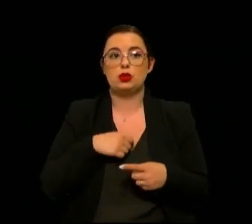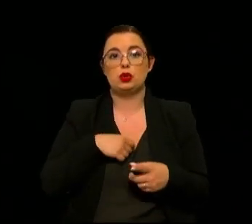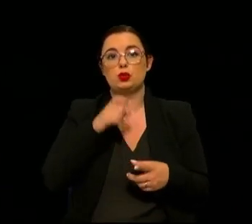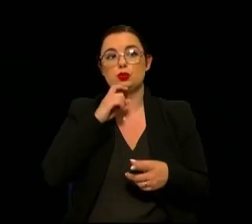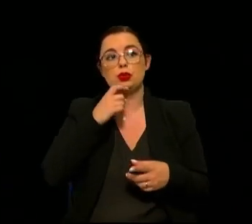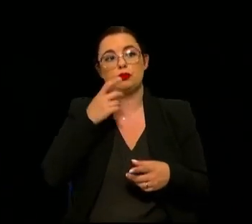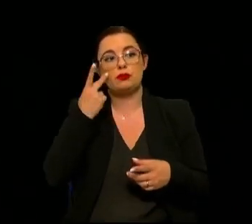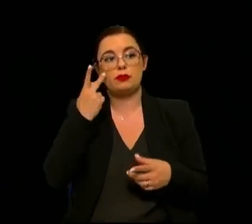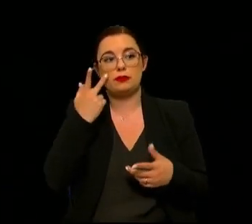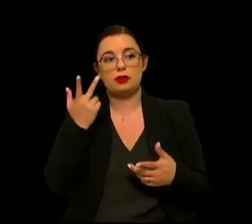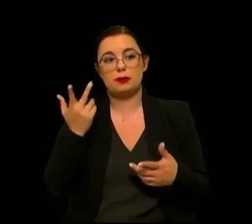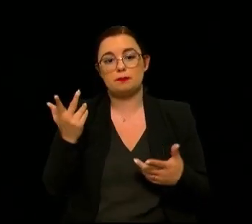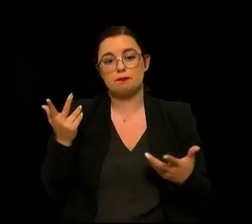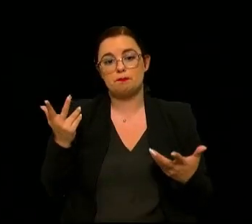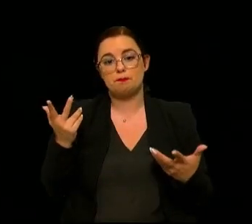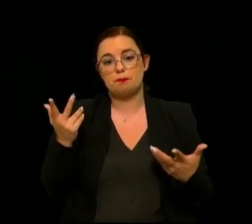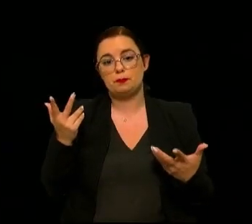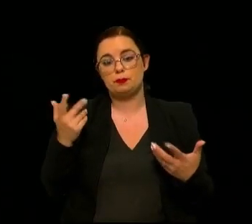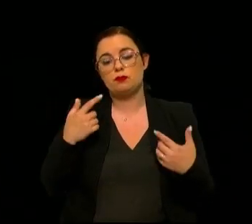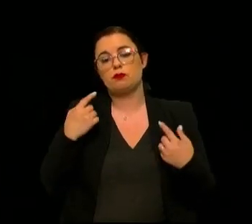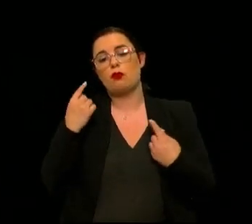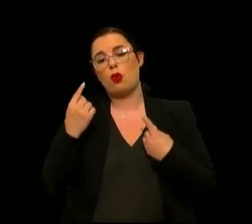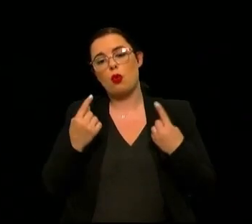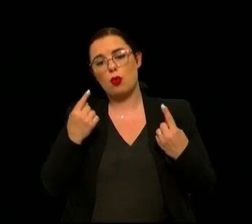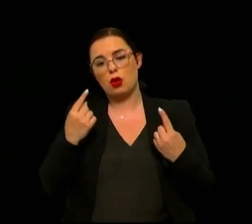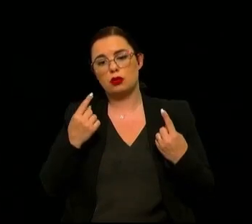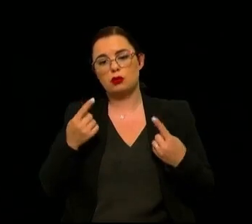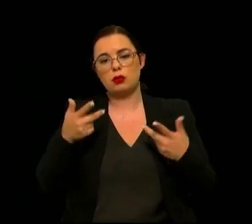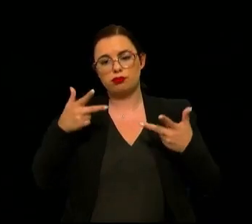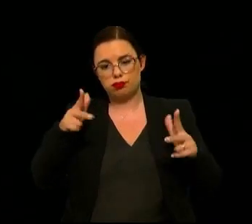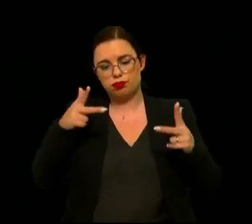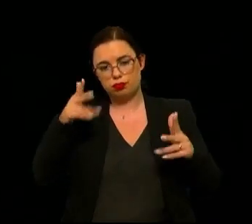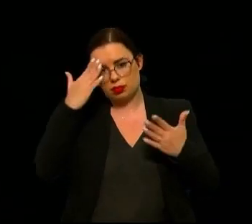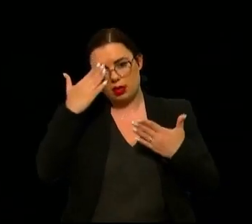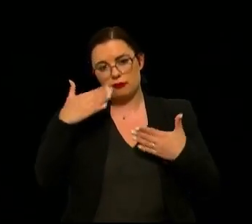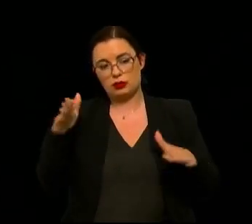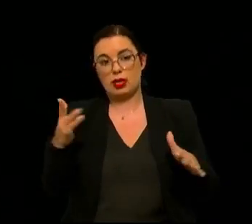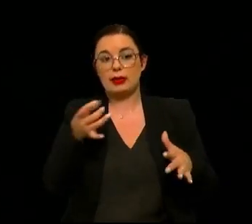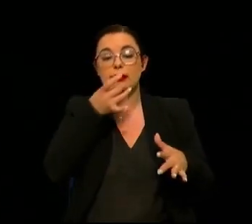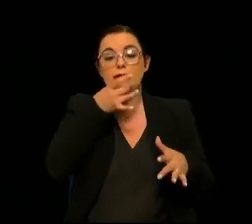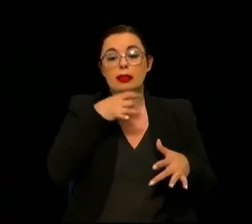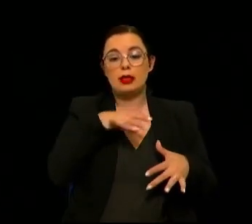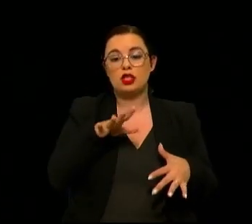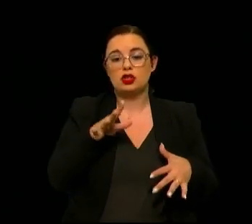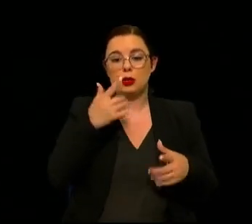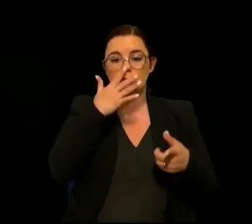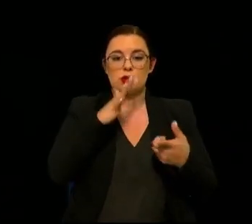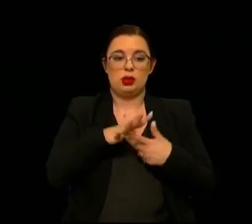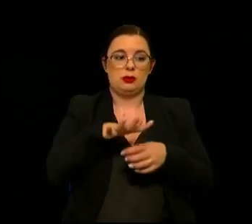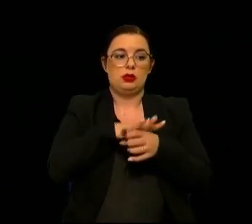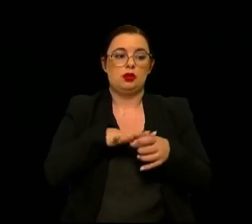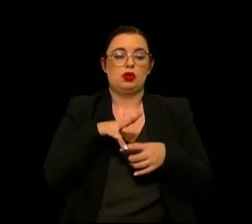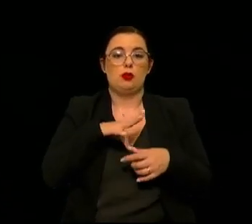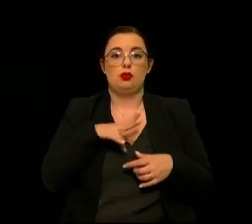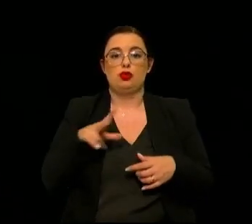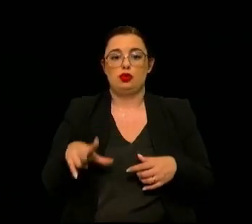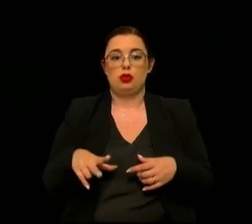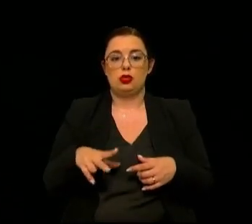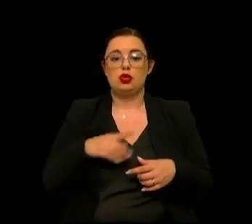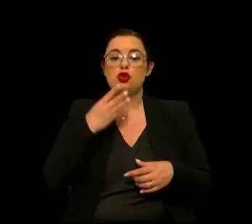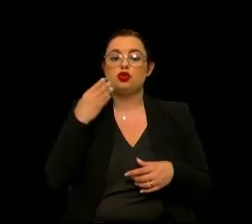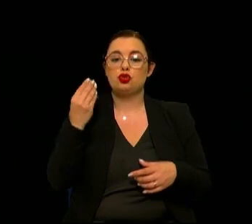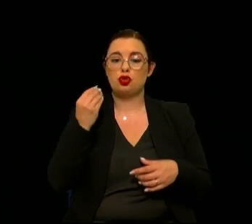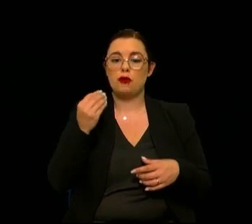viver eu diria com alguma displicência e deixar que efetivamente por exemplo no caso português os nossos